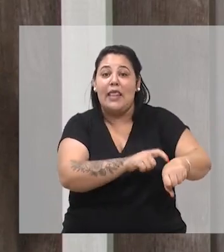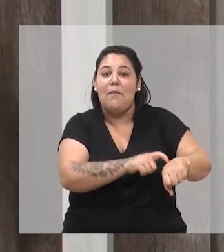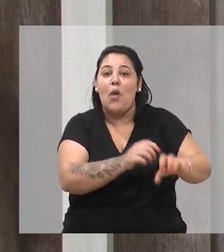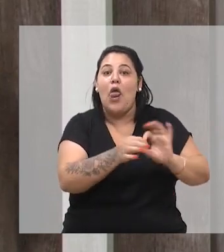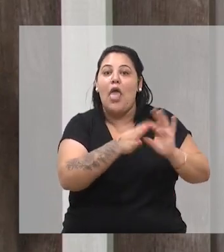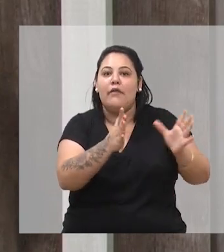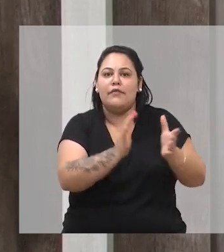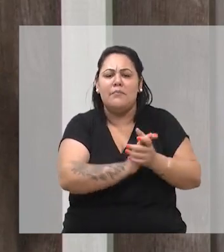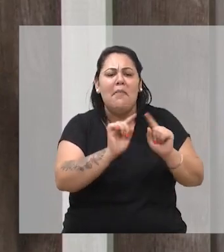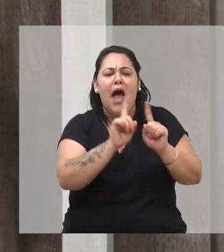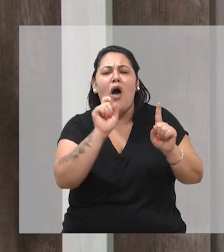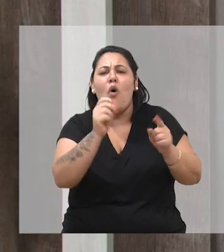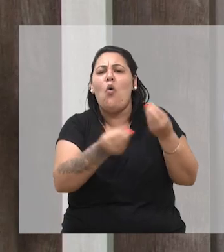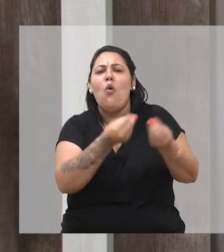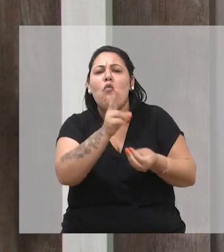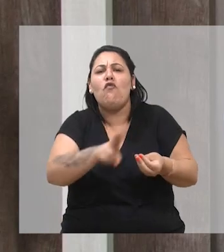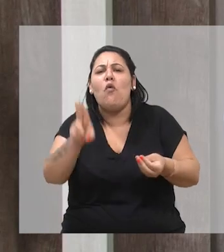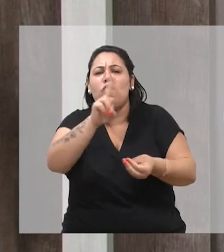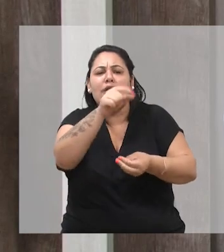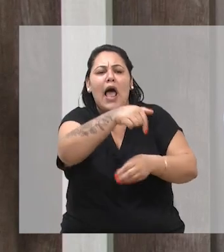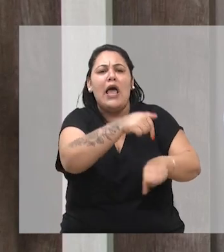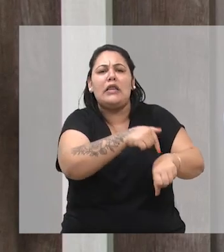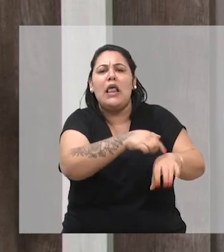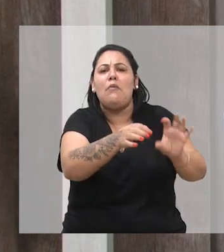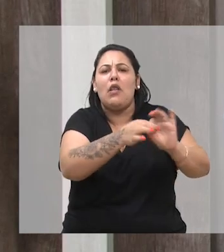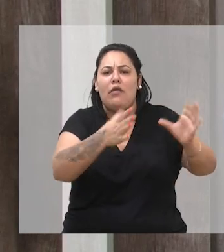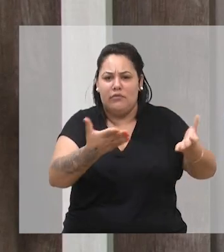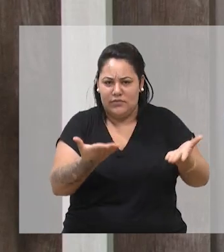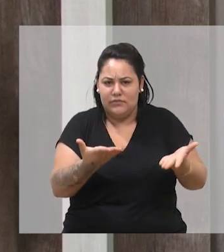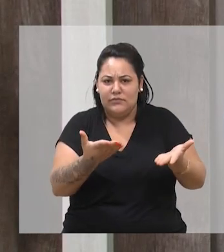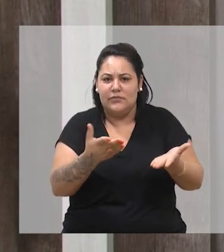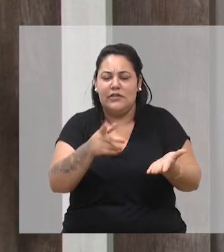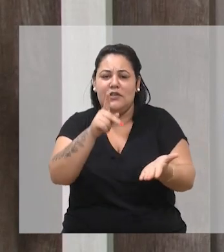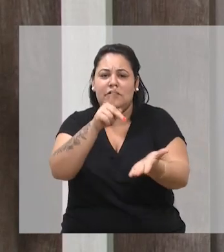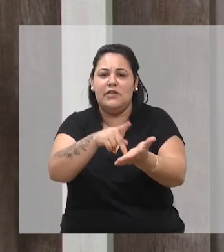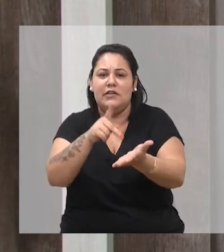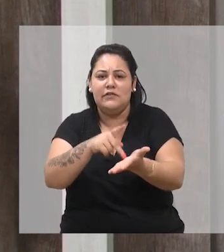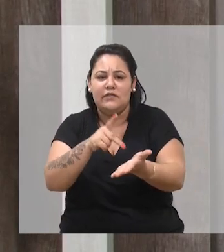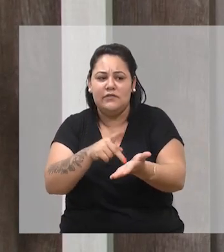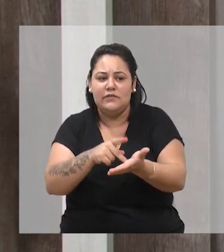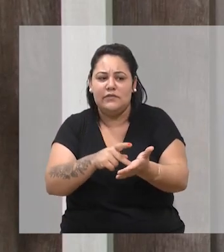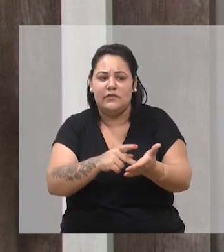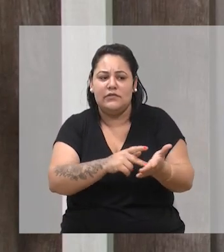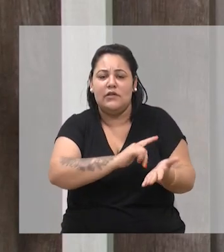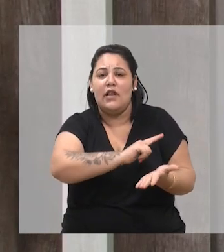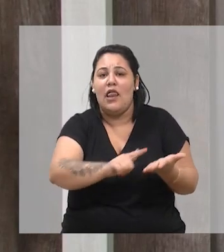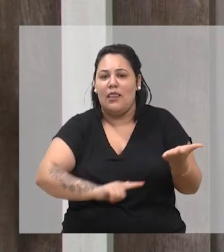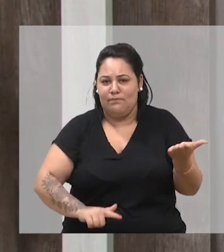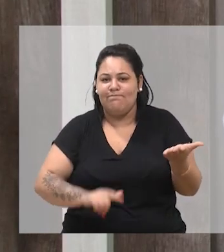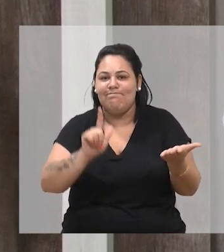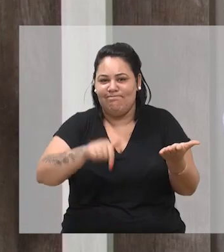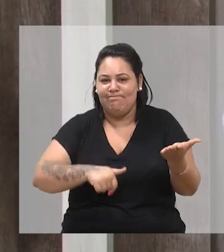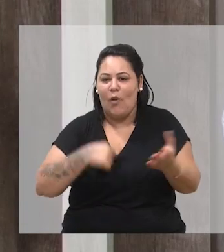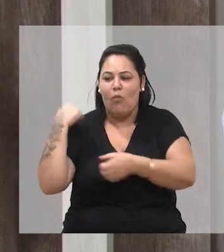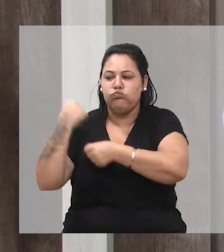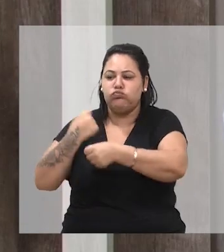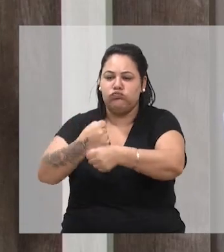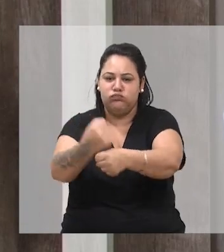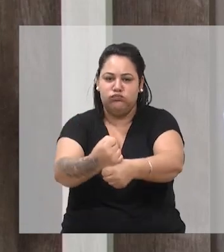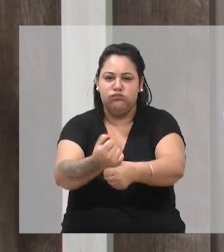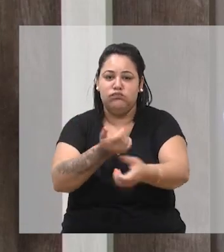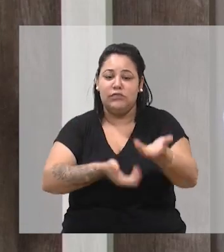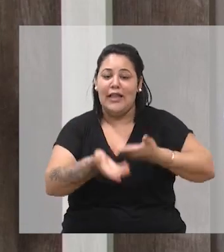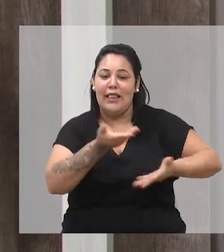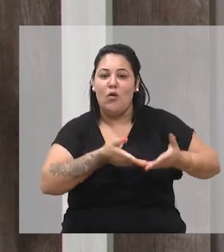nós temos aqui um livro de contos, nem todos vocês que se envolveram e que estão dentro do projeto contam com